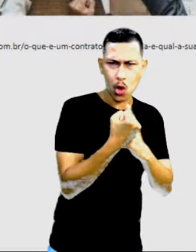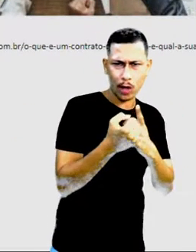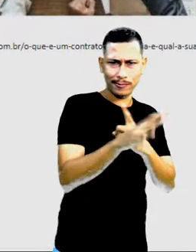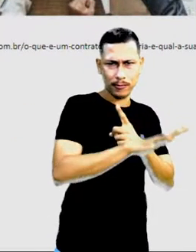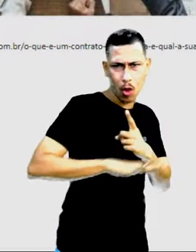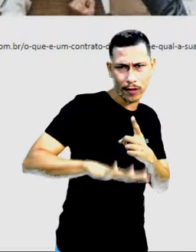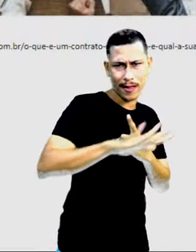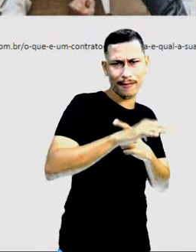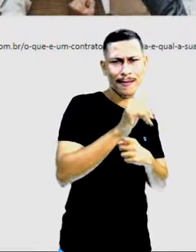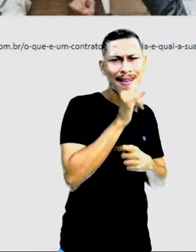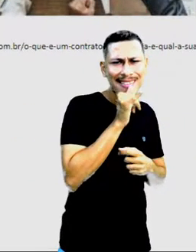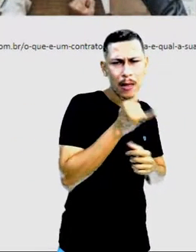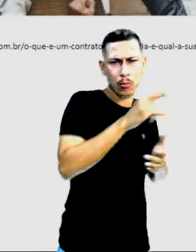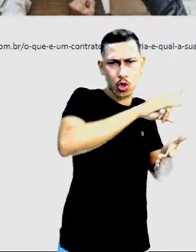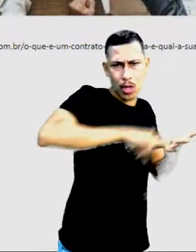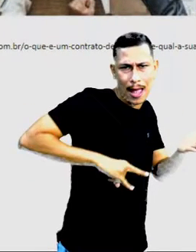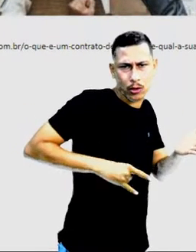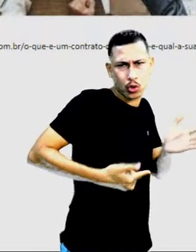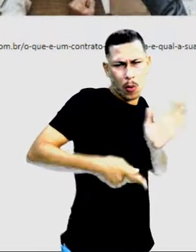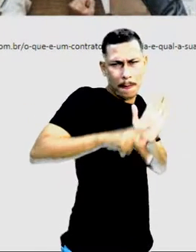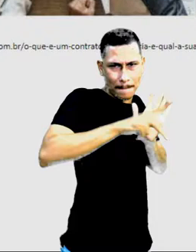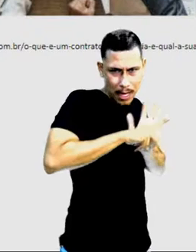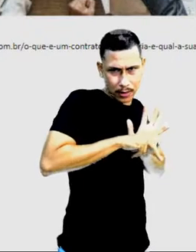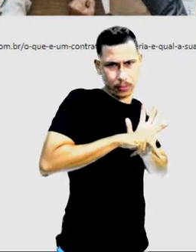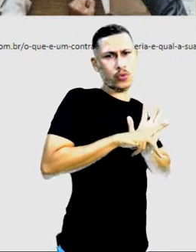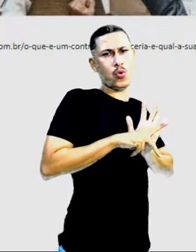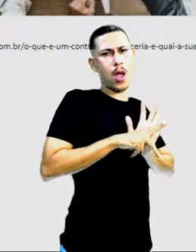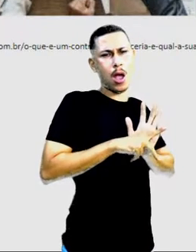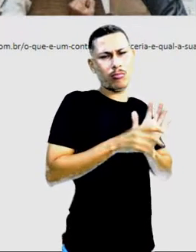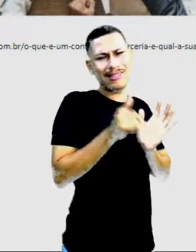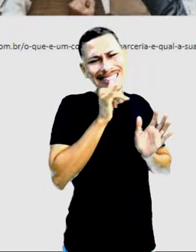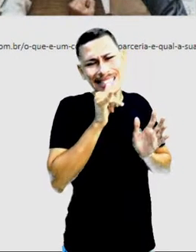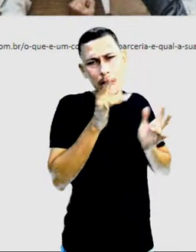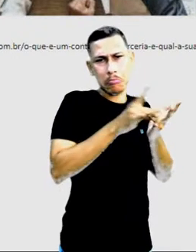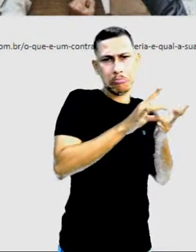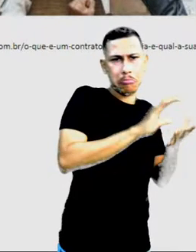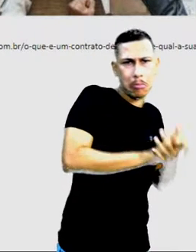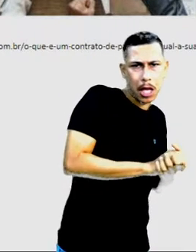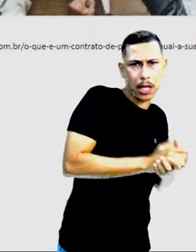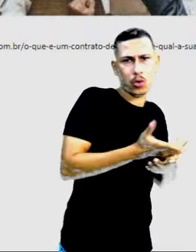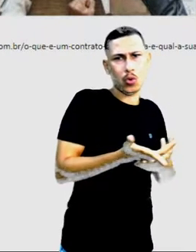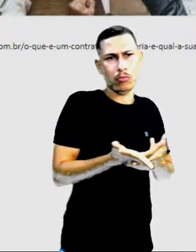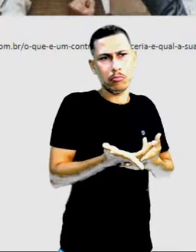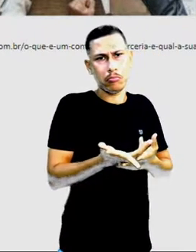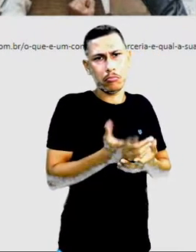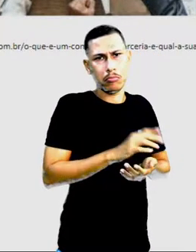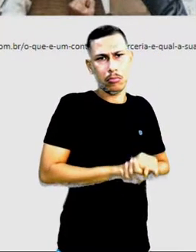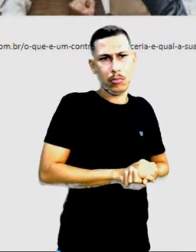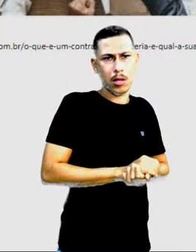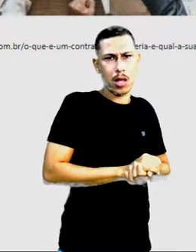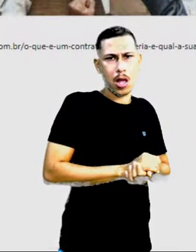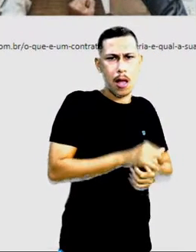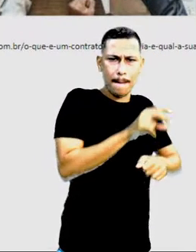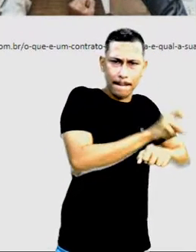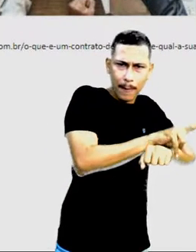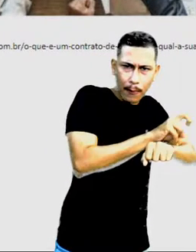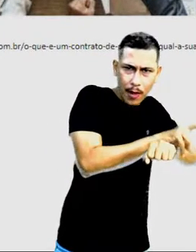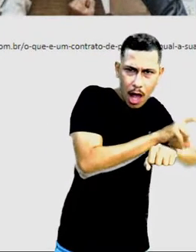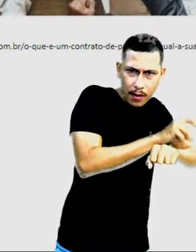O pessoal, a gente tem de contrato casamento, uma guarda compartilhada entre os pais.